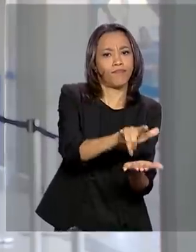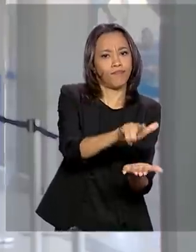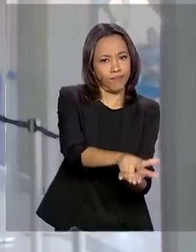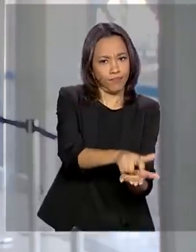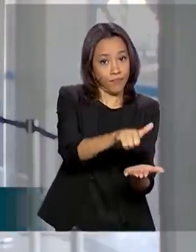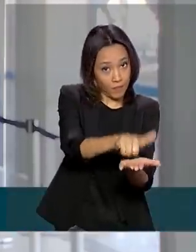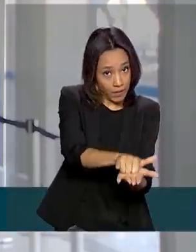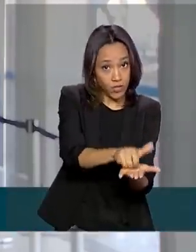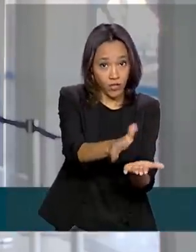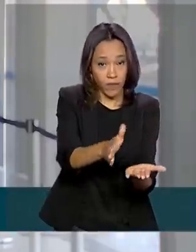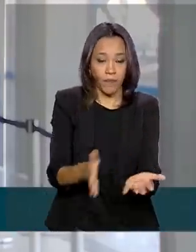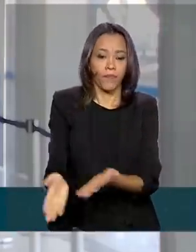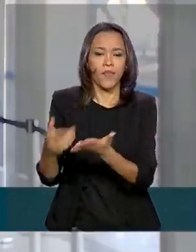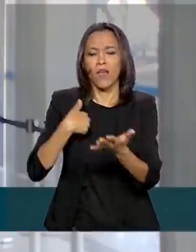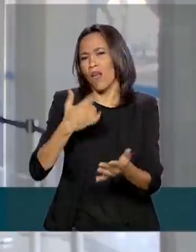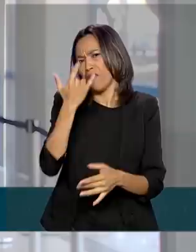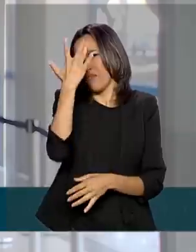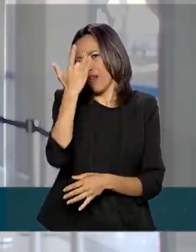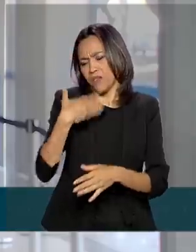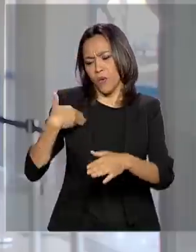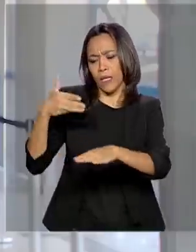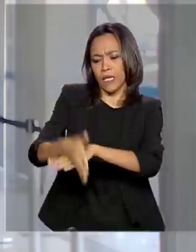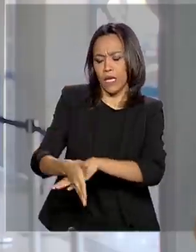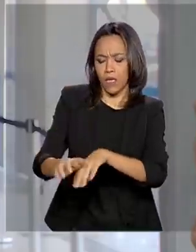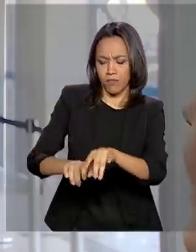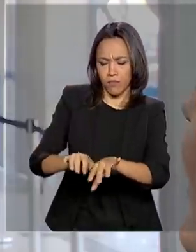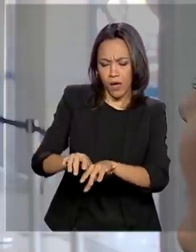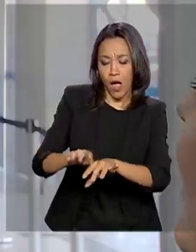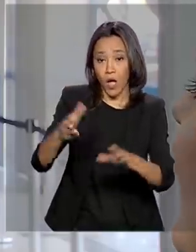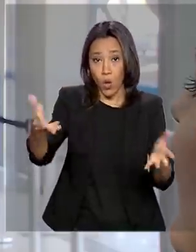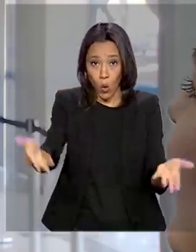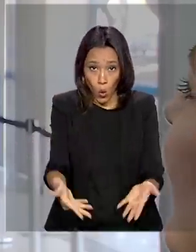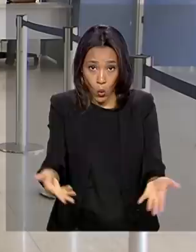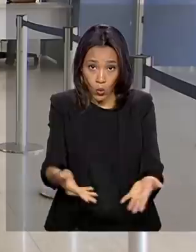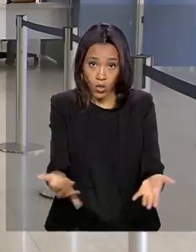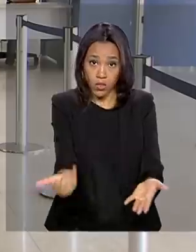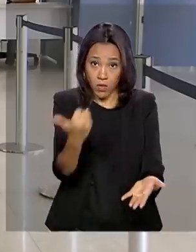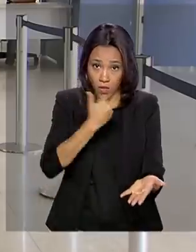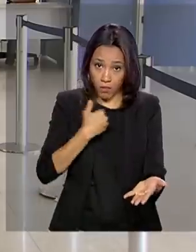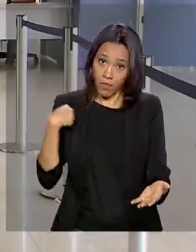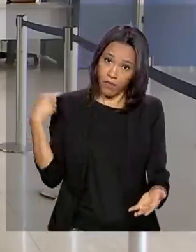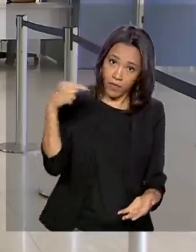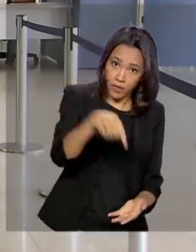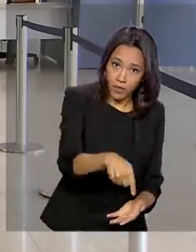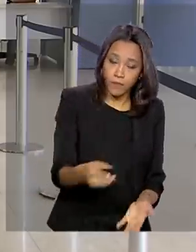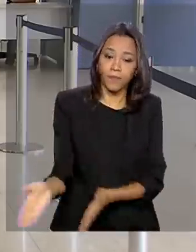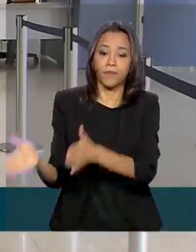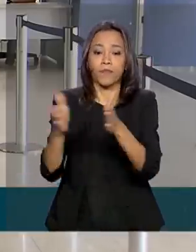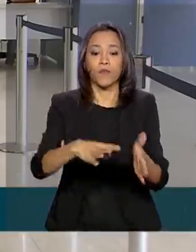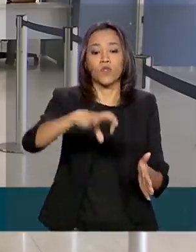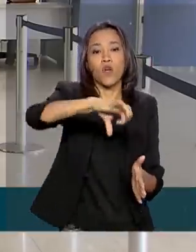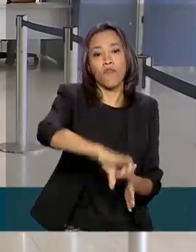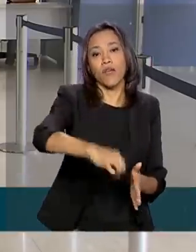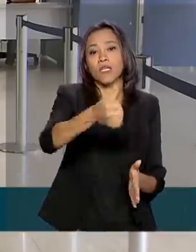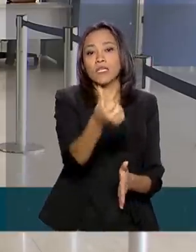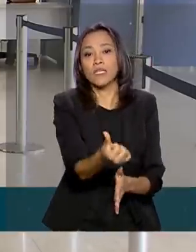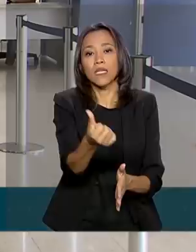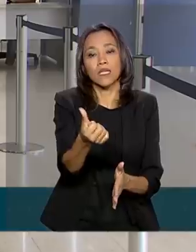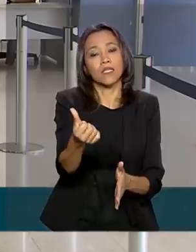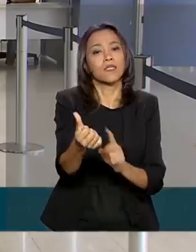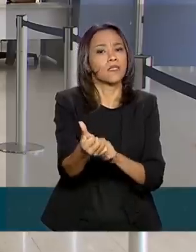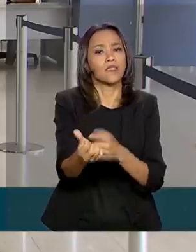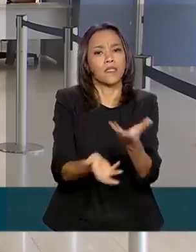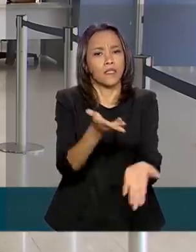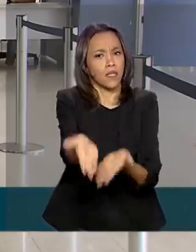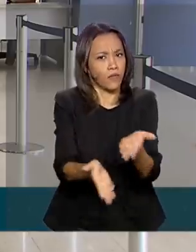sempre mais fácil. Eu entrei na plataforma e eles me direcionaram para hoje e aqui. Dos 96 serviços oferecidos à